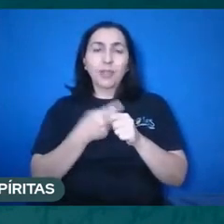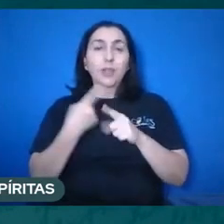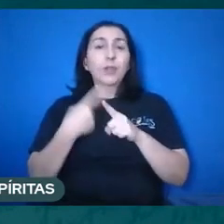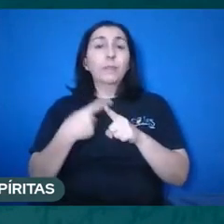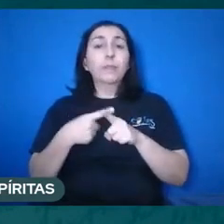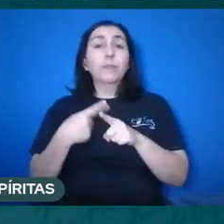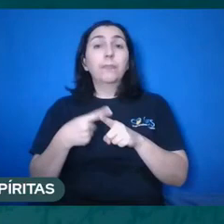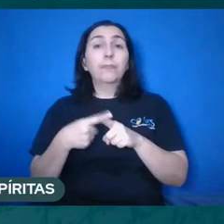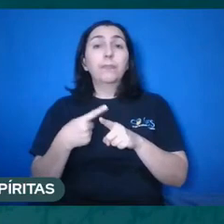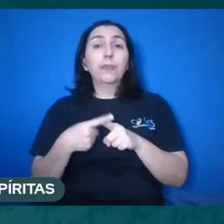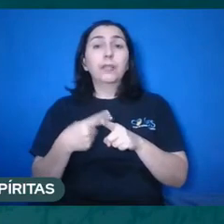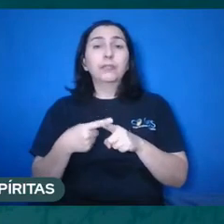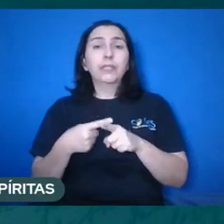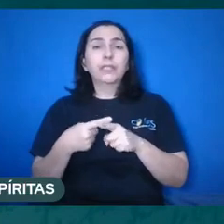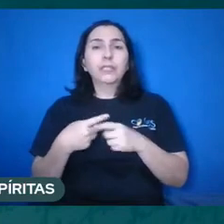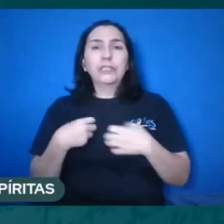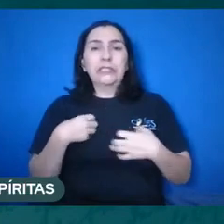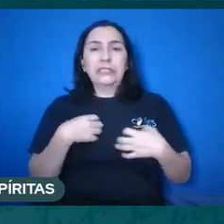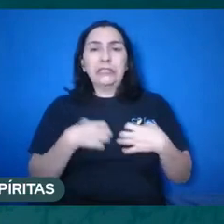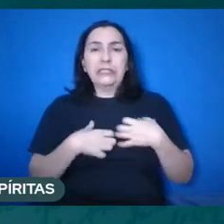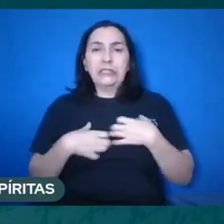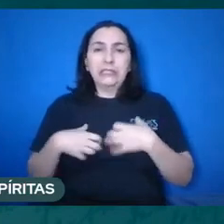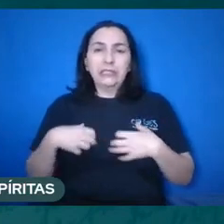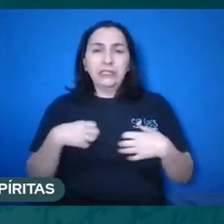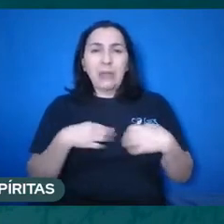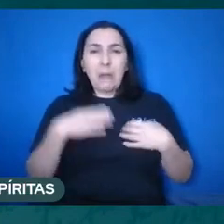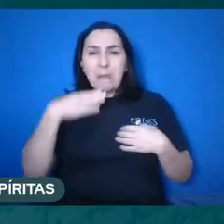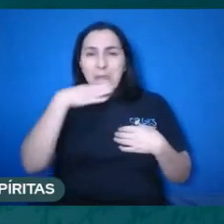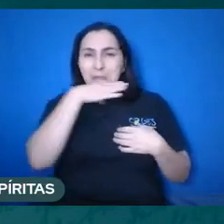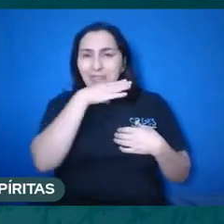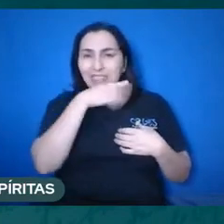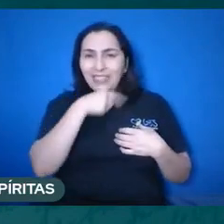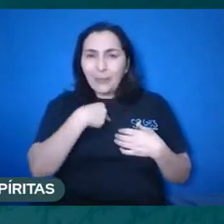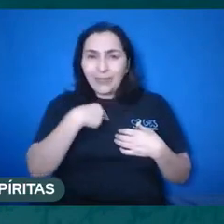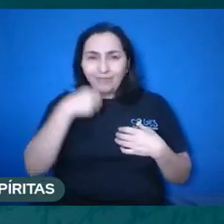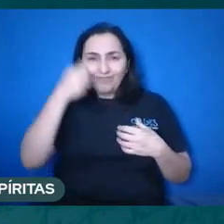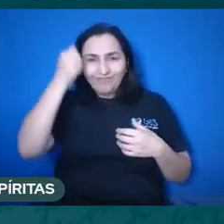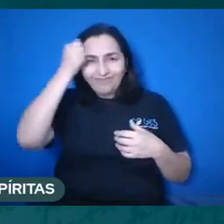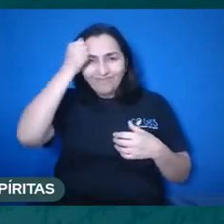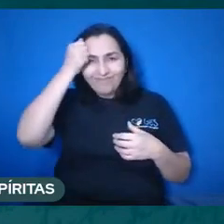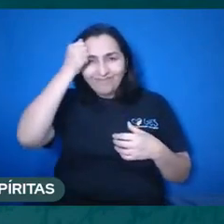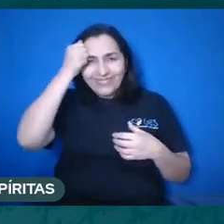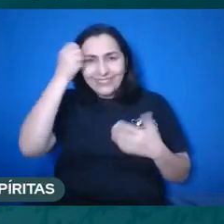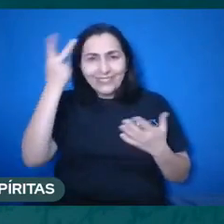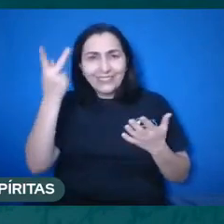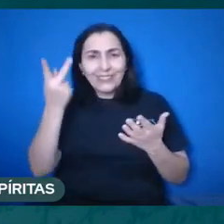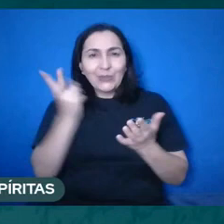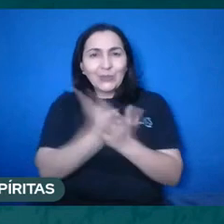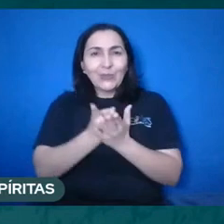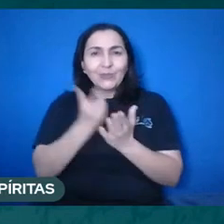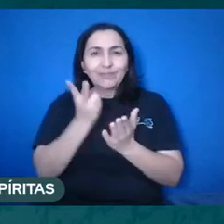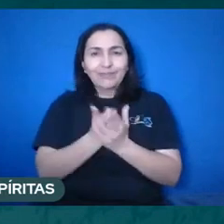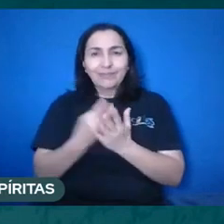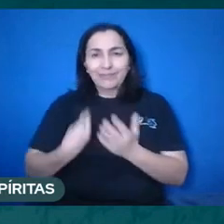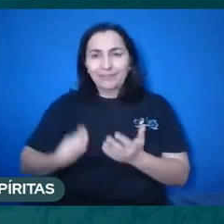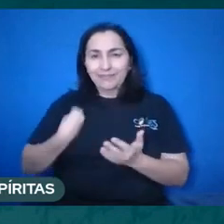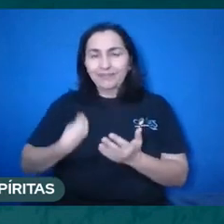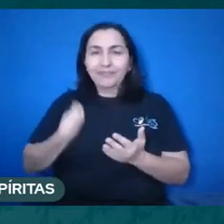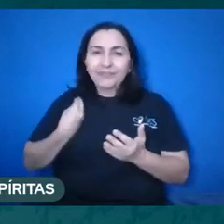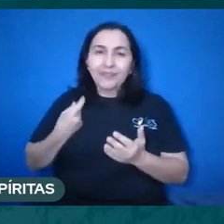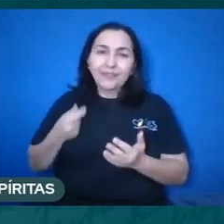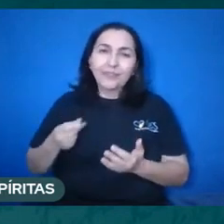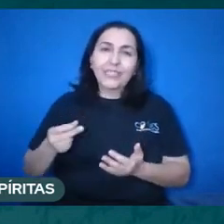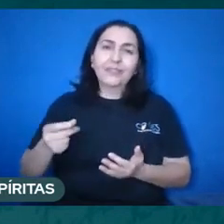a decepção de perceber que o intento não foi atingido, mostrando-nos que